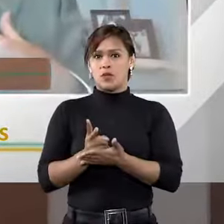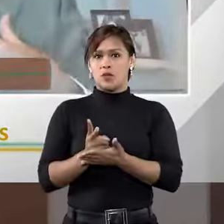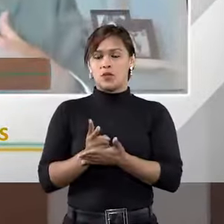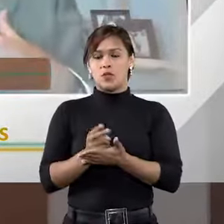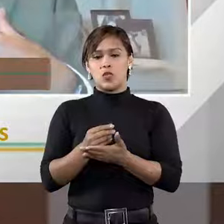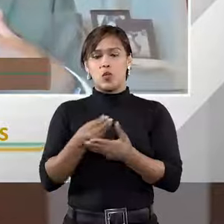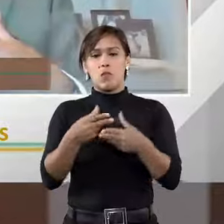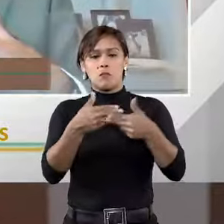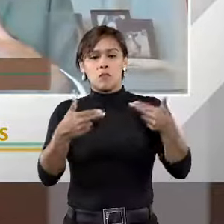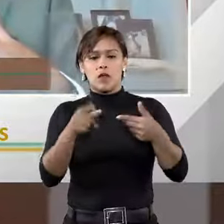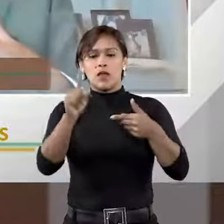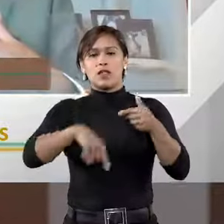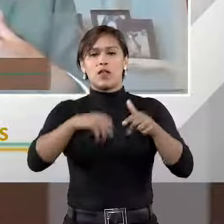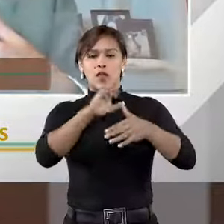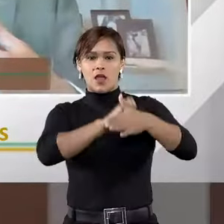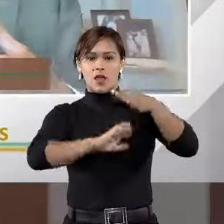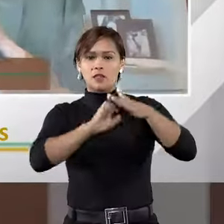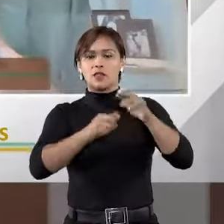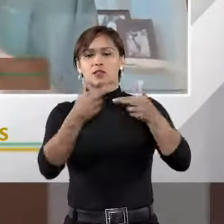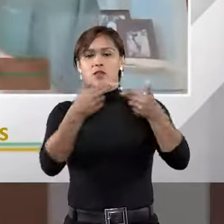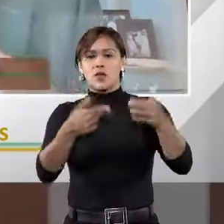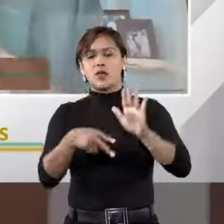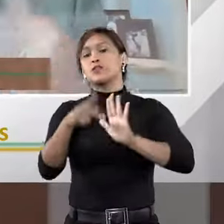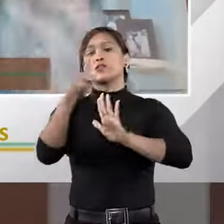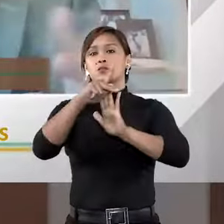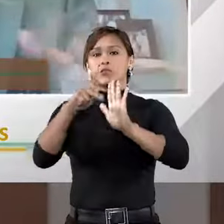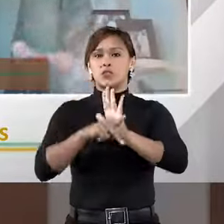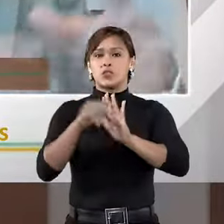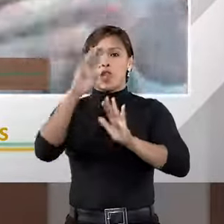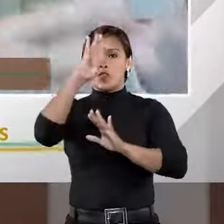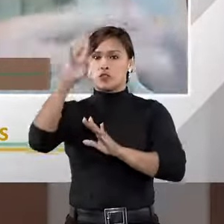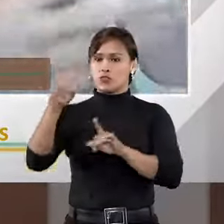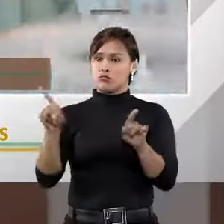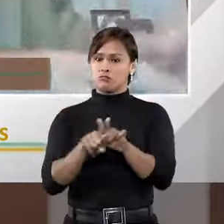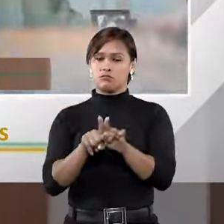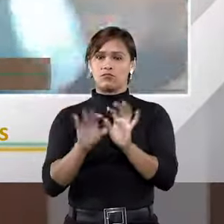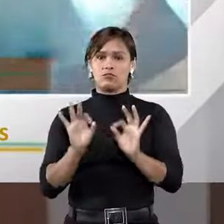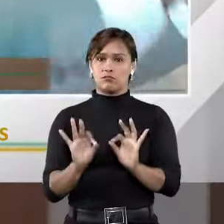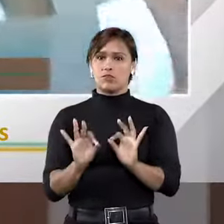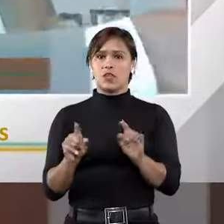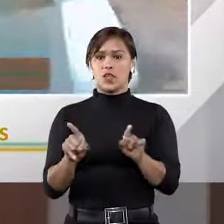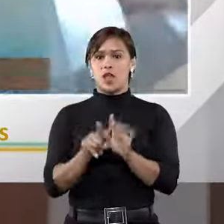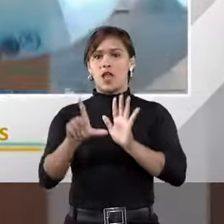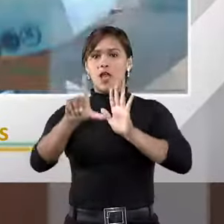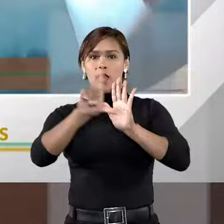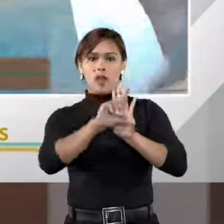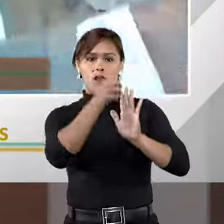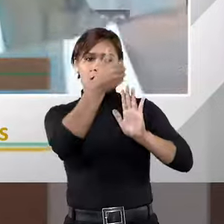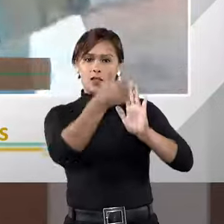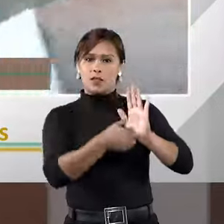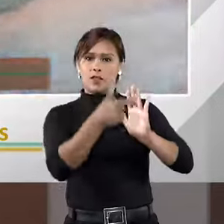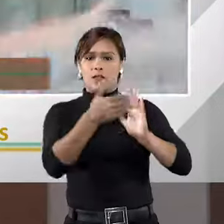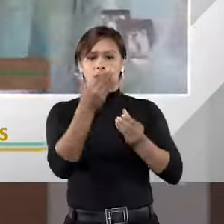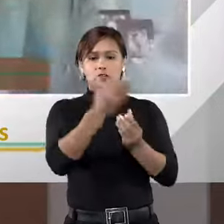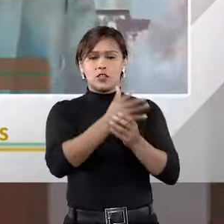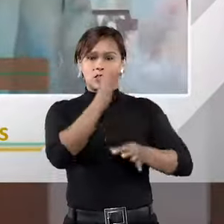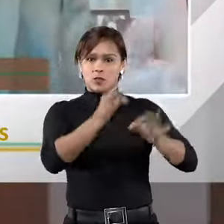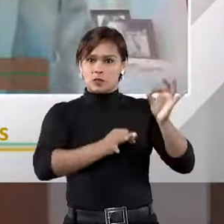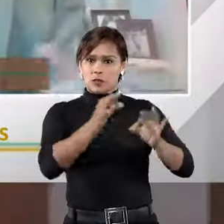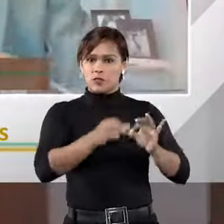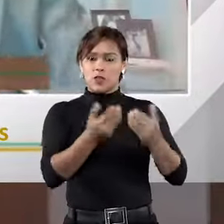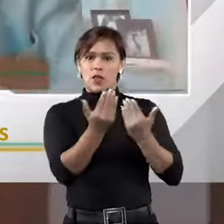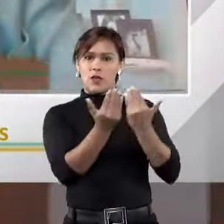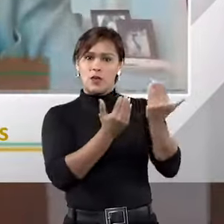substancial, material, nos seus negócios, nos seus projetos, nos seus sonhos, toma em conta o que está na lei, o que está com os precedentes e tudo mais.